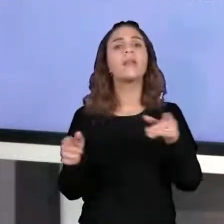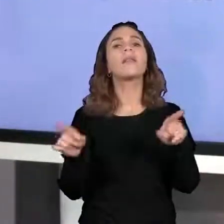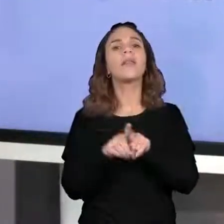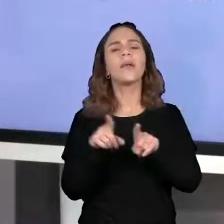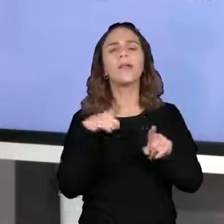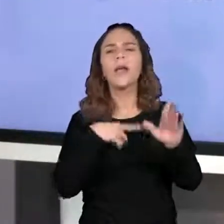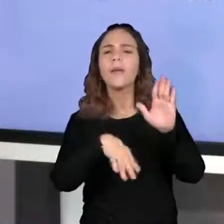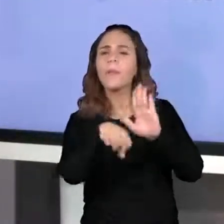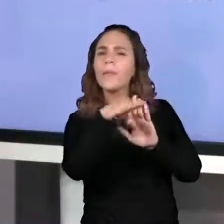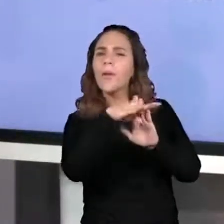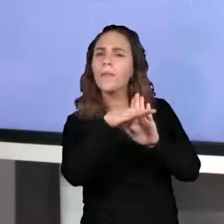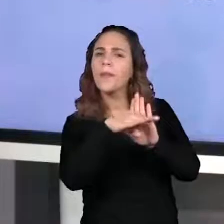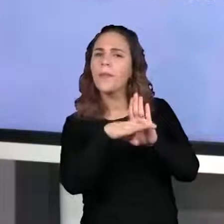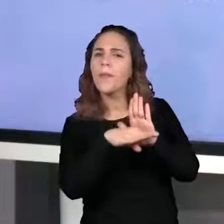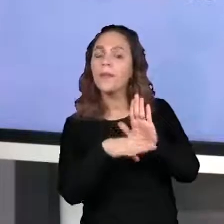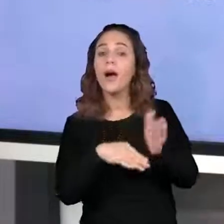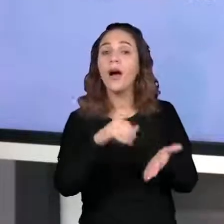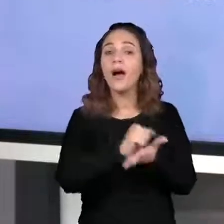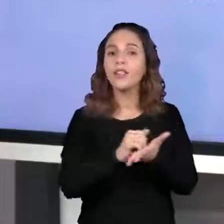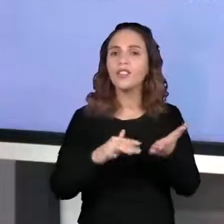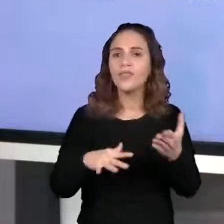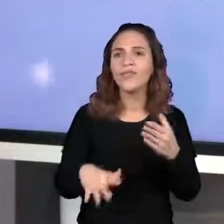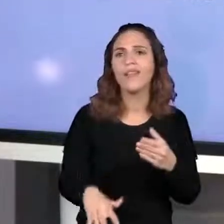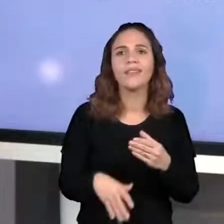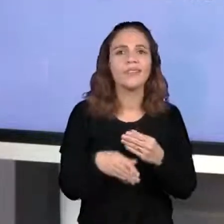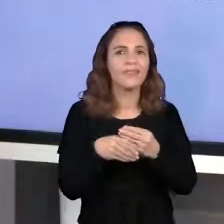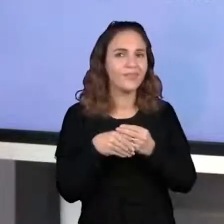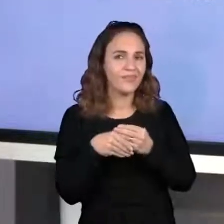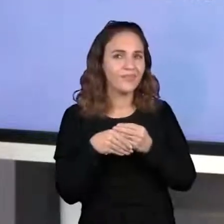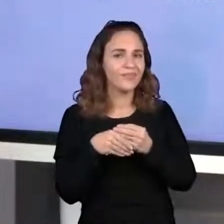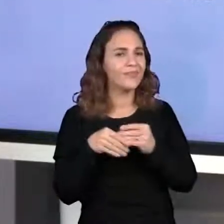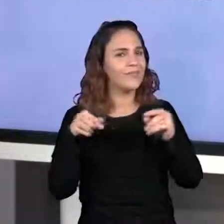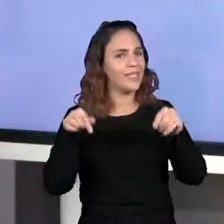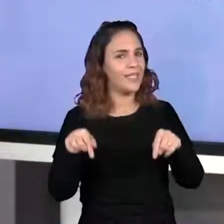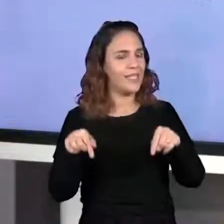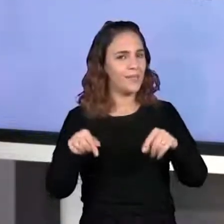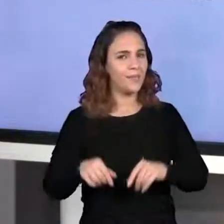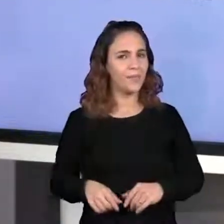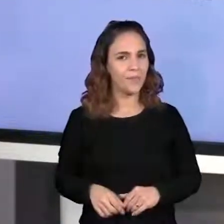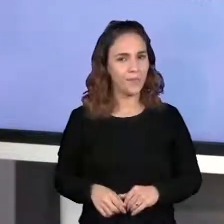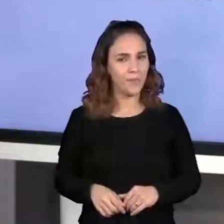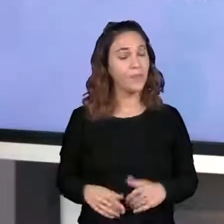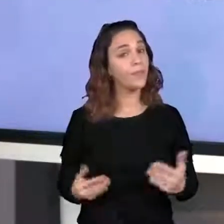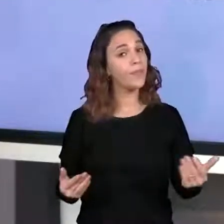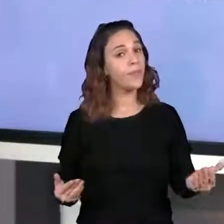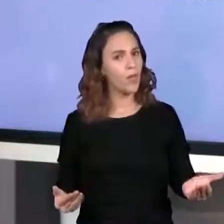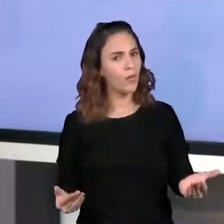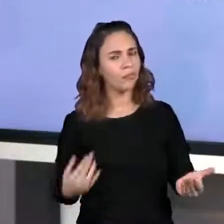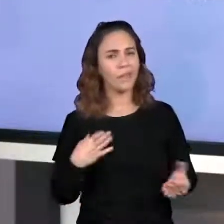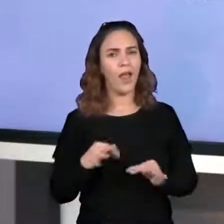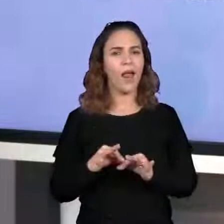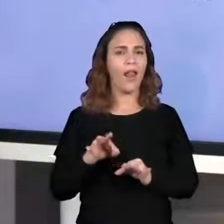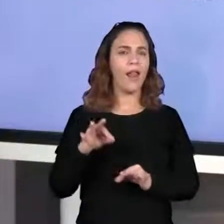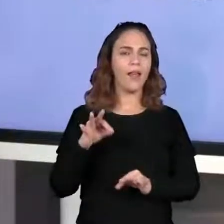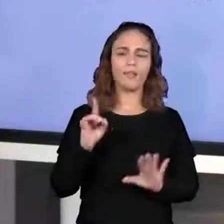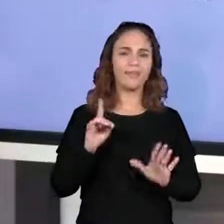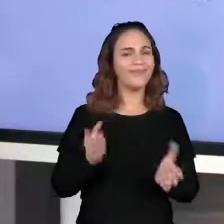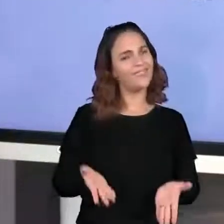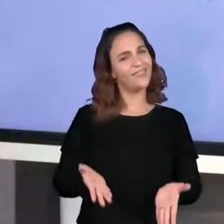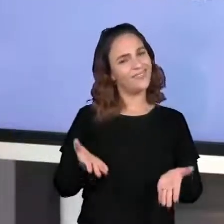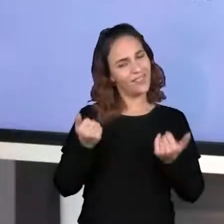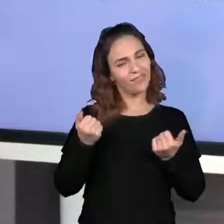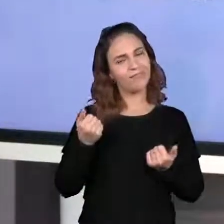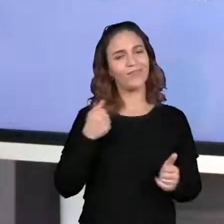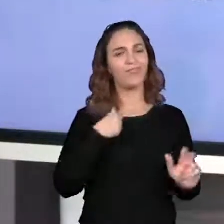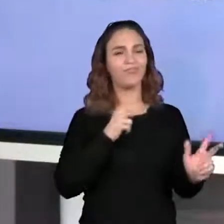roteiro com atividades que complementam ao que a gente fez aqui, tá bom? Então, sem mais delongas, vamos conversar